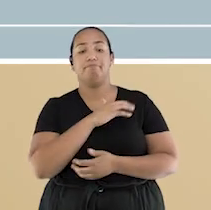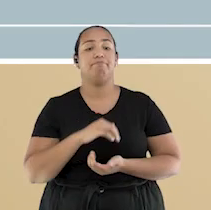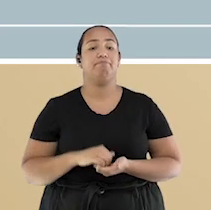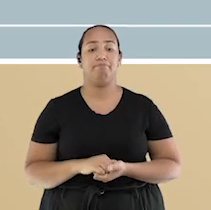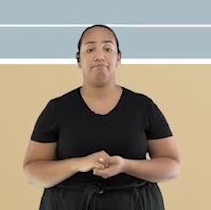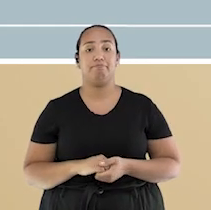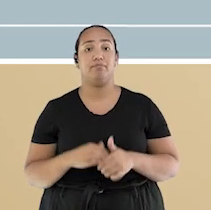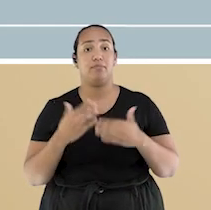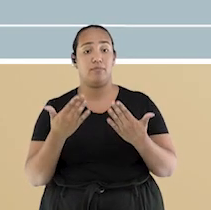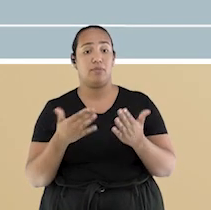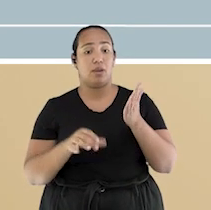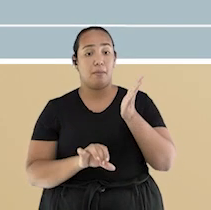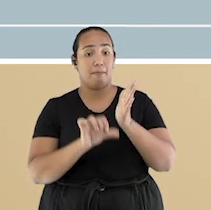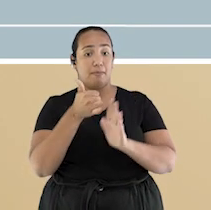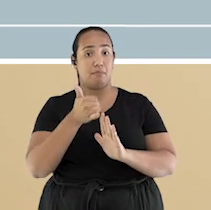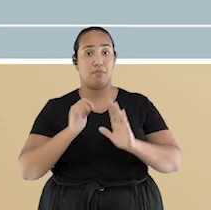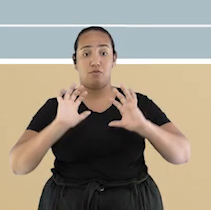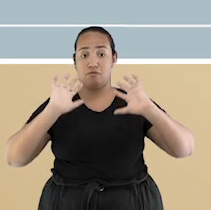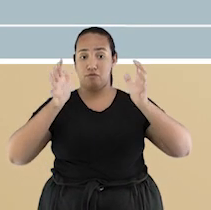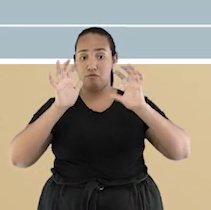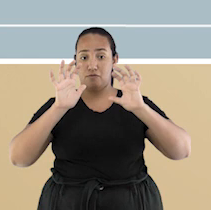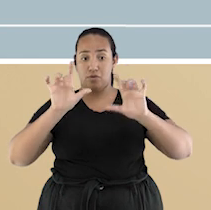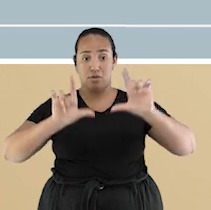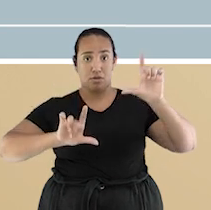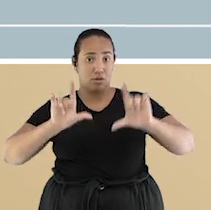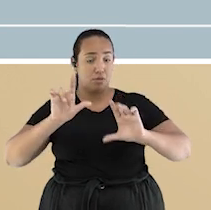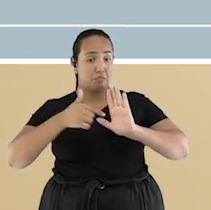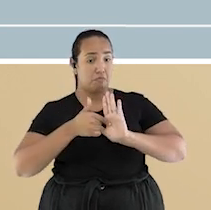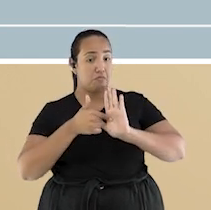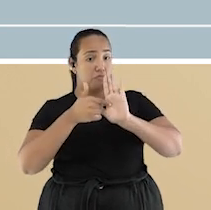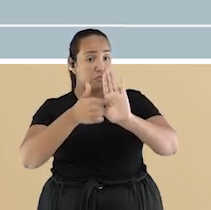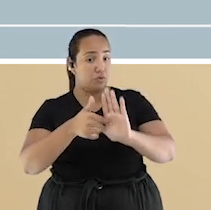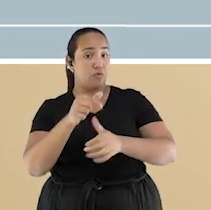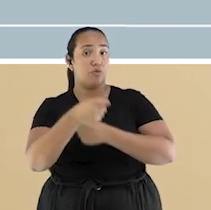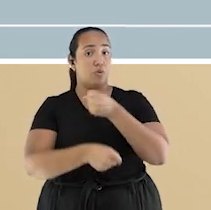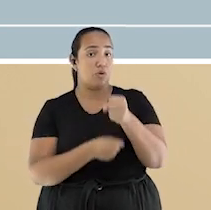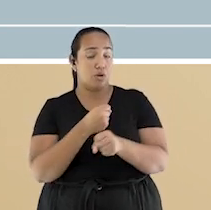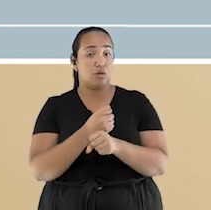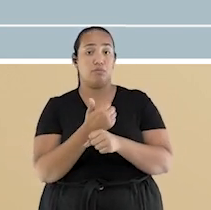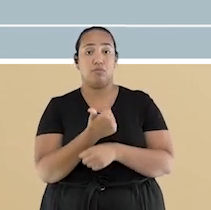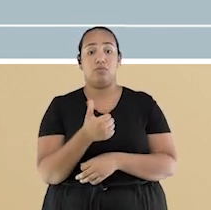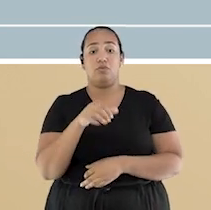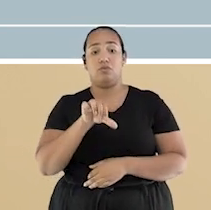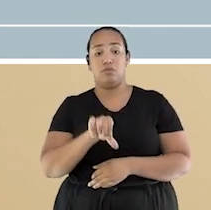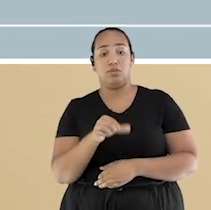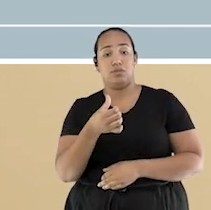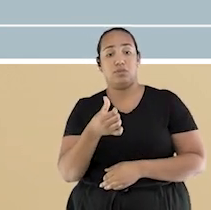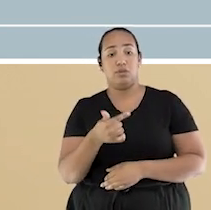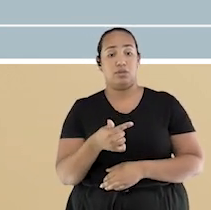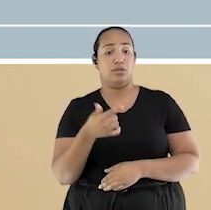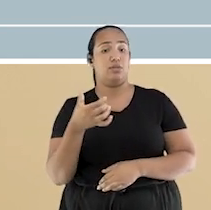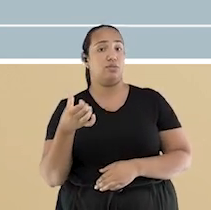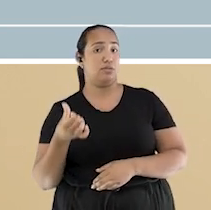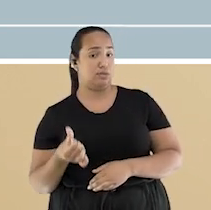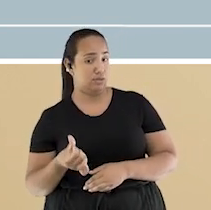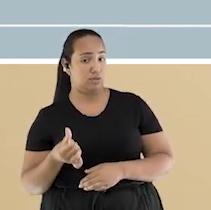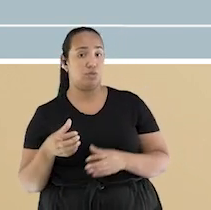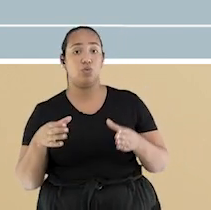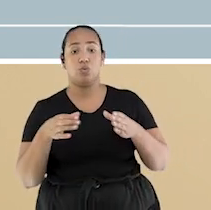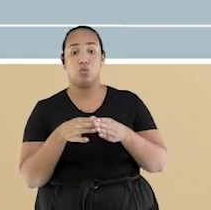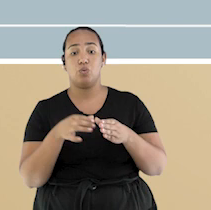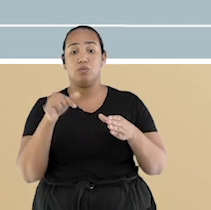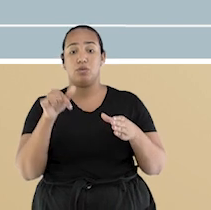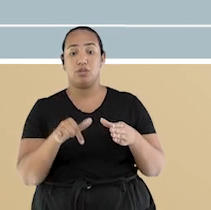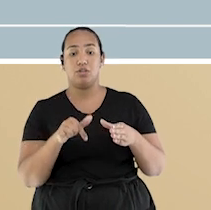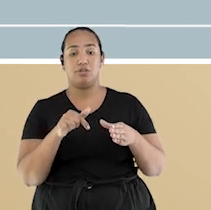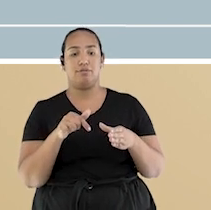A primeira vez que um jogo de vôlei foi televisionado para o mundo foi em 1976, com a equipe que